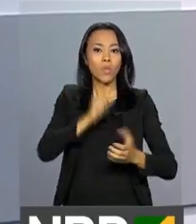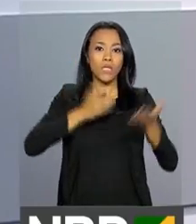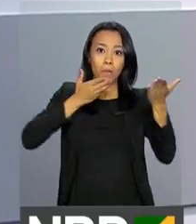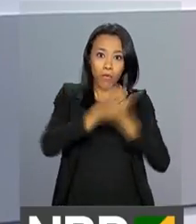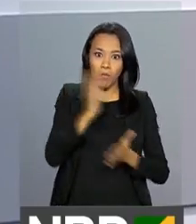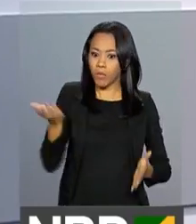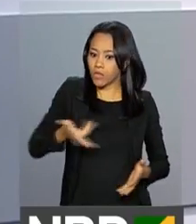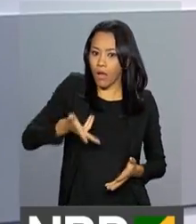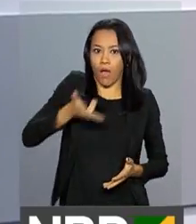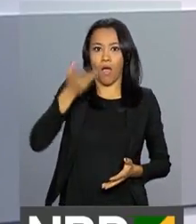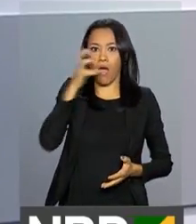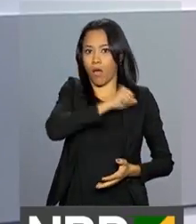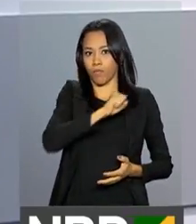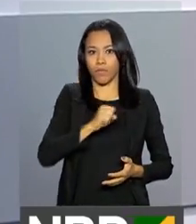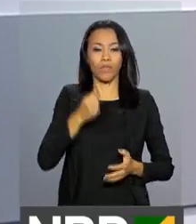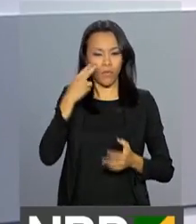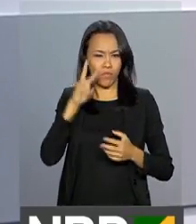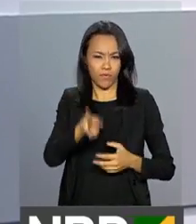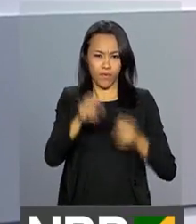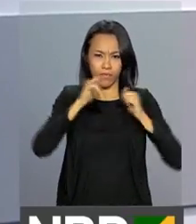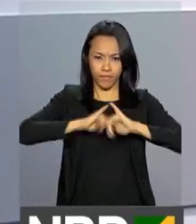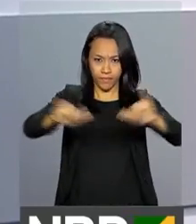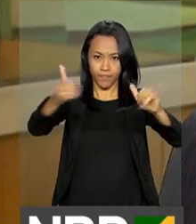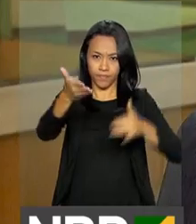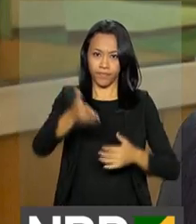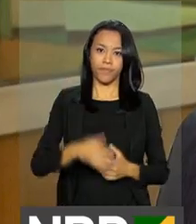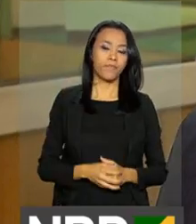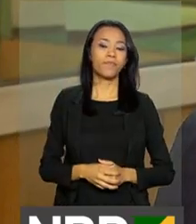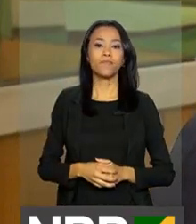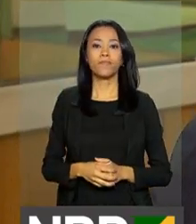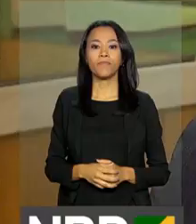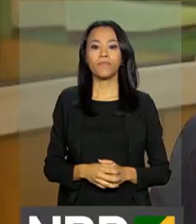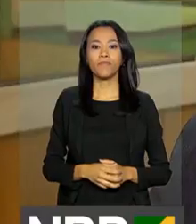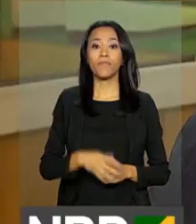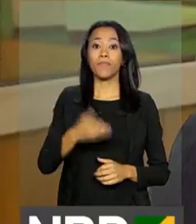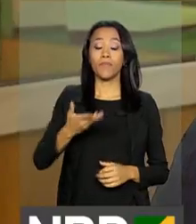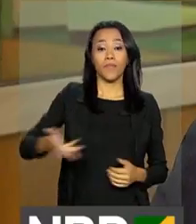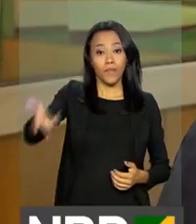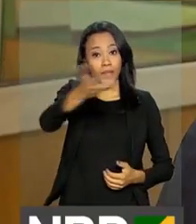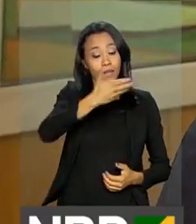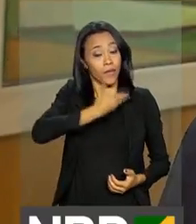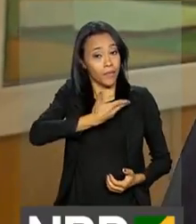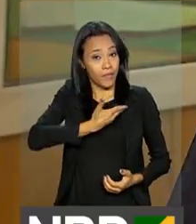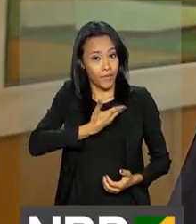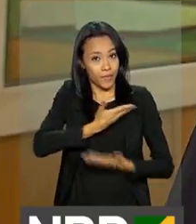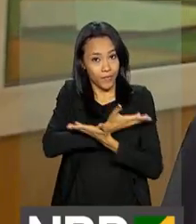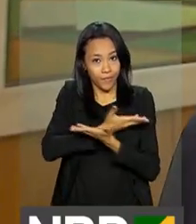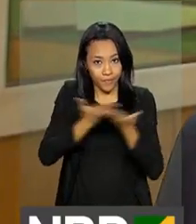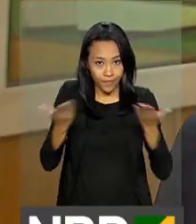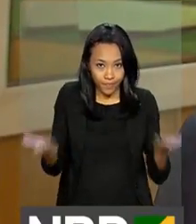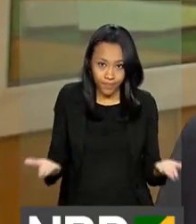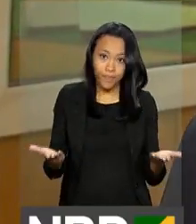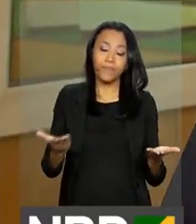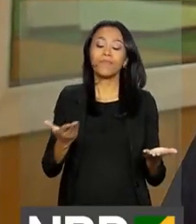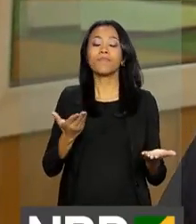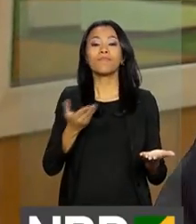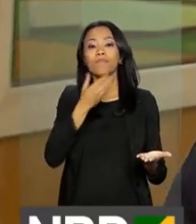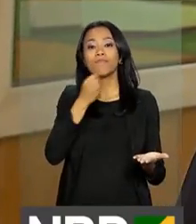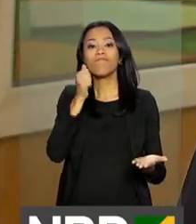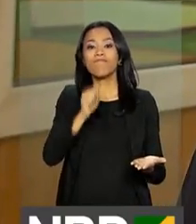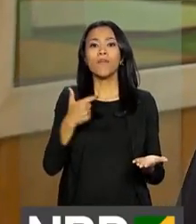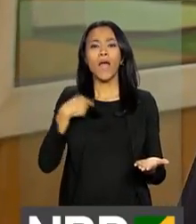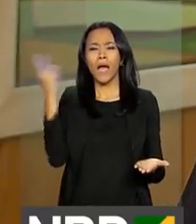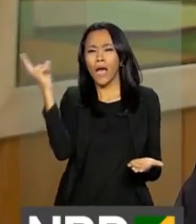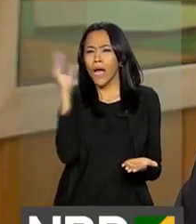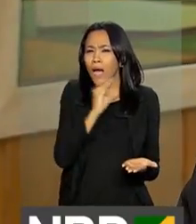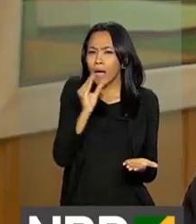o mais rápido possível. Vamos ver a mensagem. Meu amigo, minha amiga, eu quero conversar rapidamente